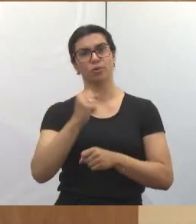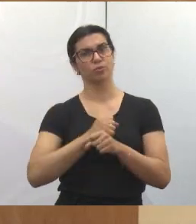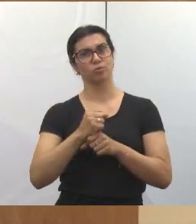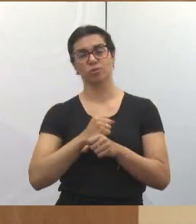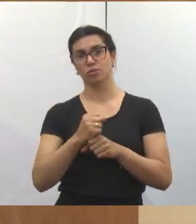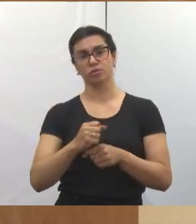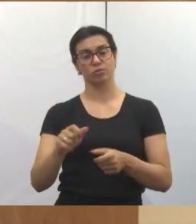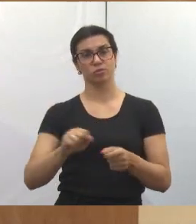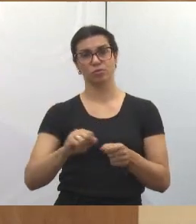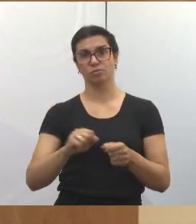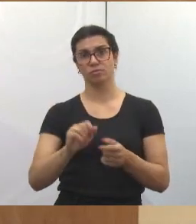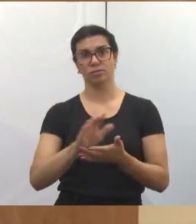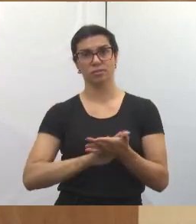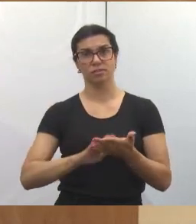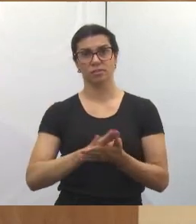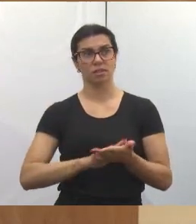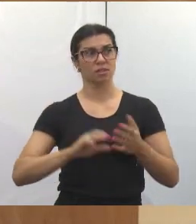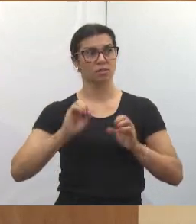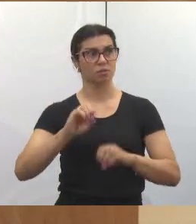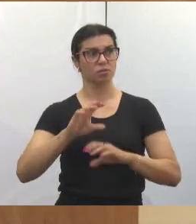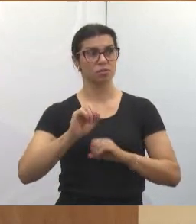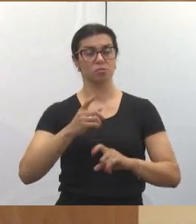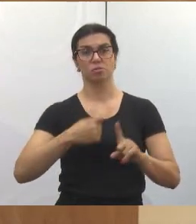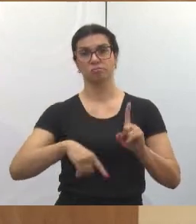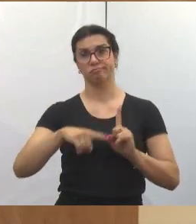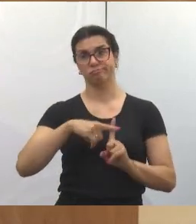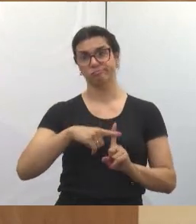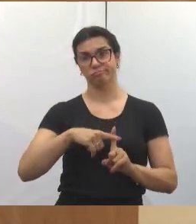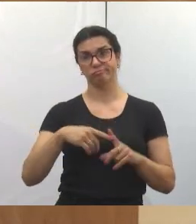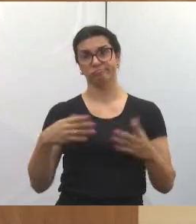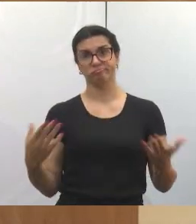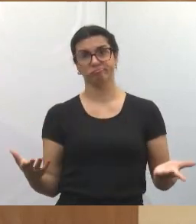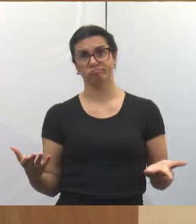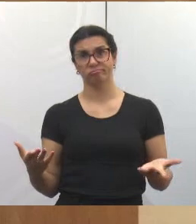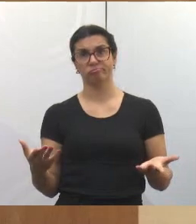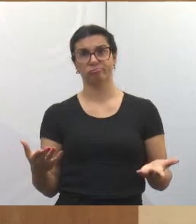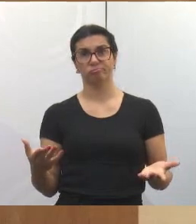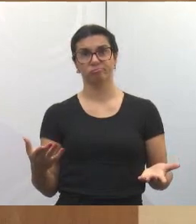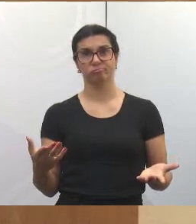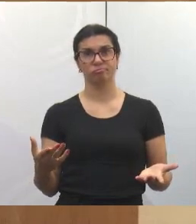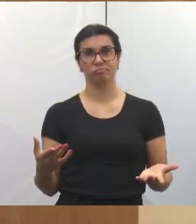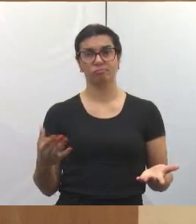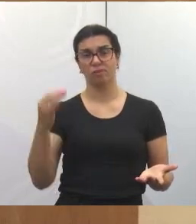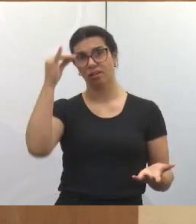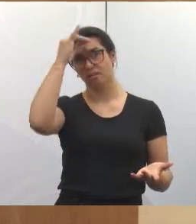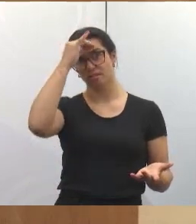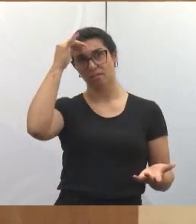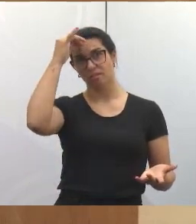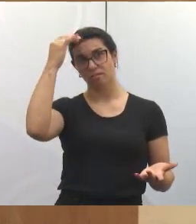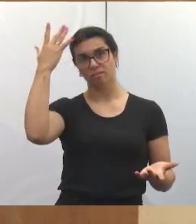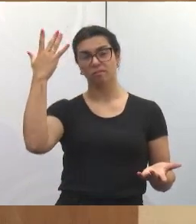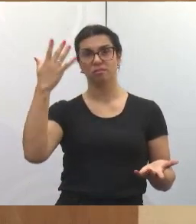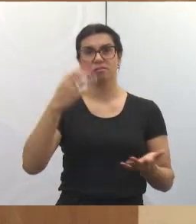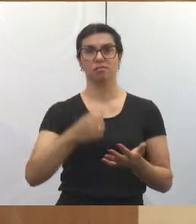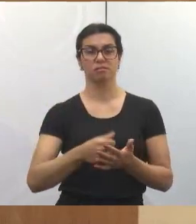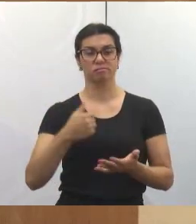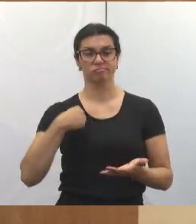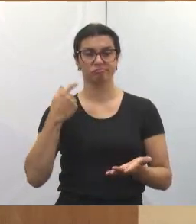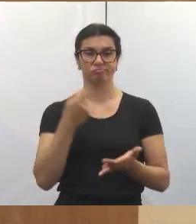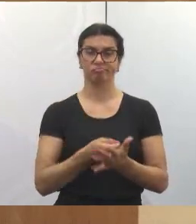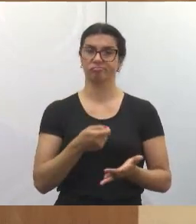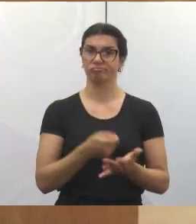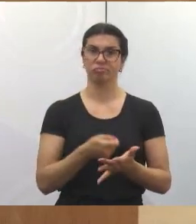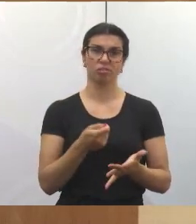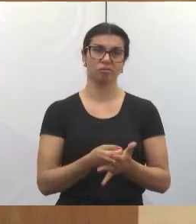necessários, não educar mais centro, não educar mais São João, até seria inocência de minha parte cobrar que ele o